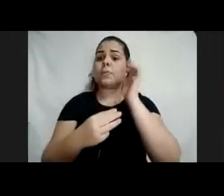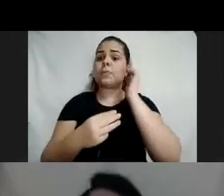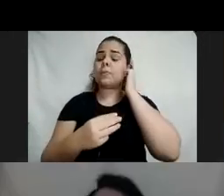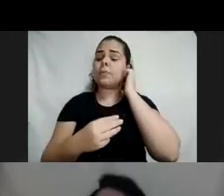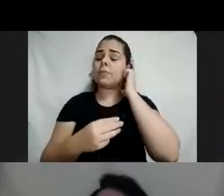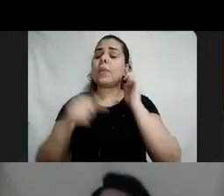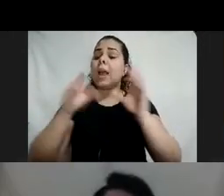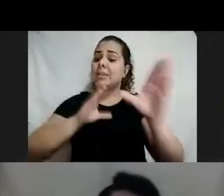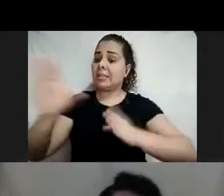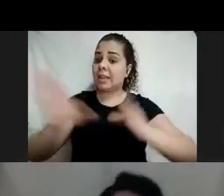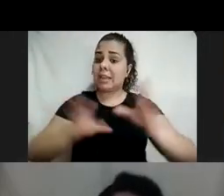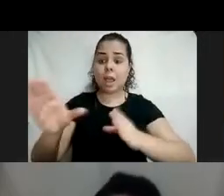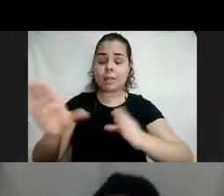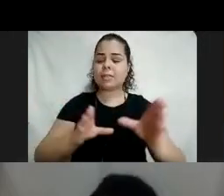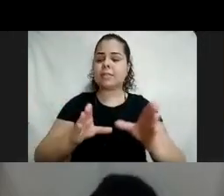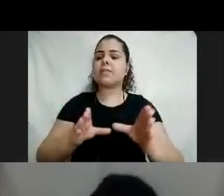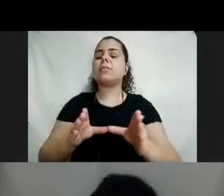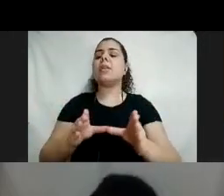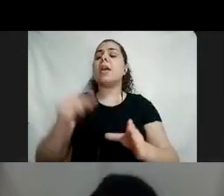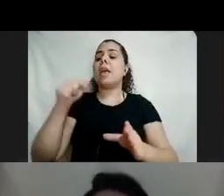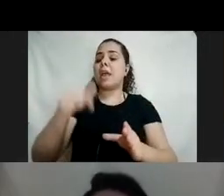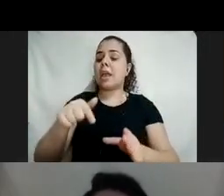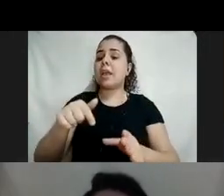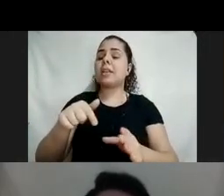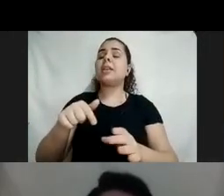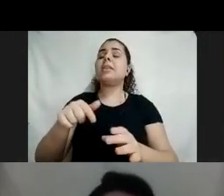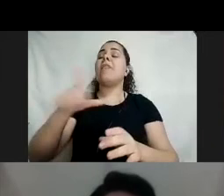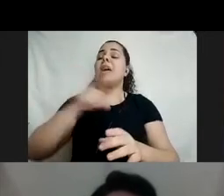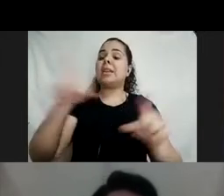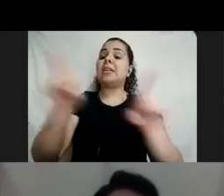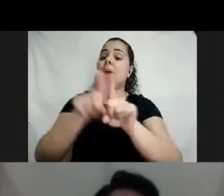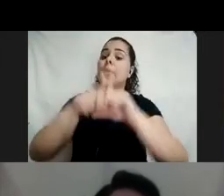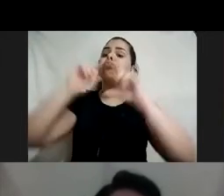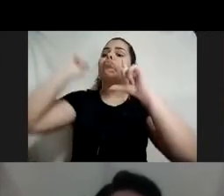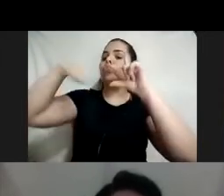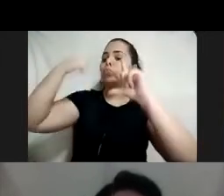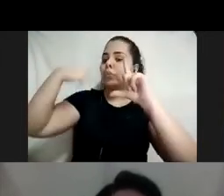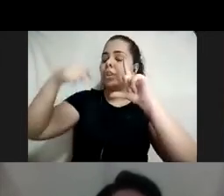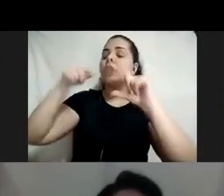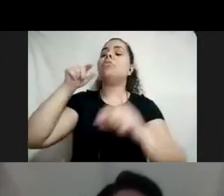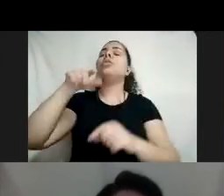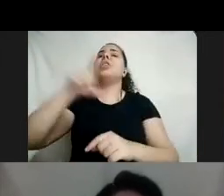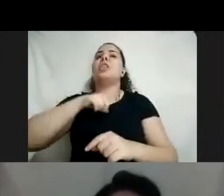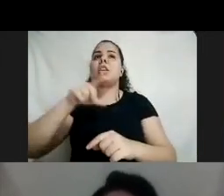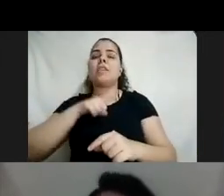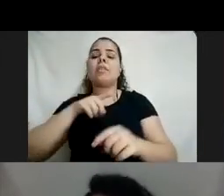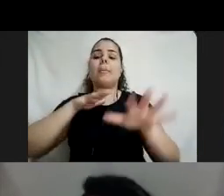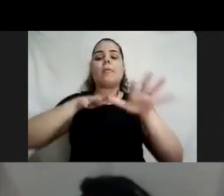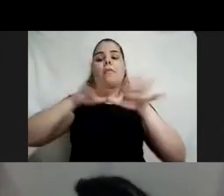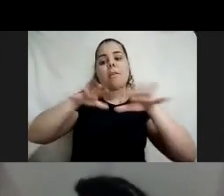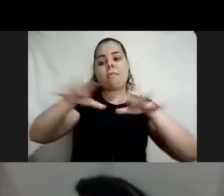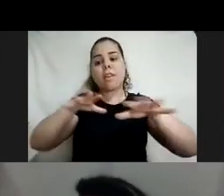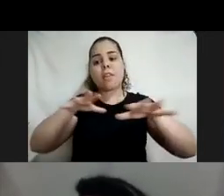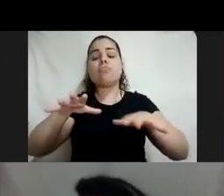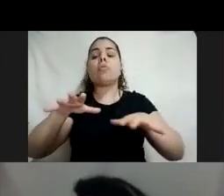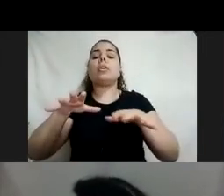acessível, ele ainda vai ser acompanhado de um videozinho em que essas animações vão estar com movimento e que vai